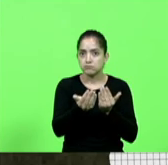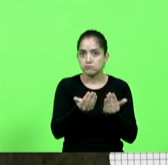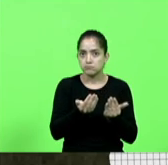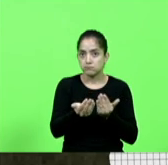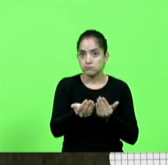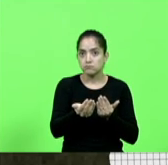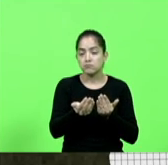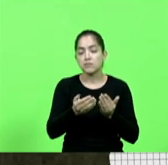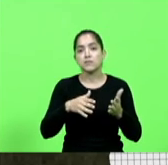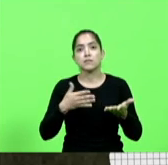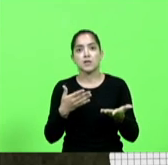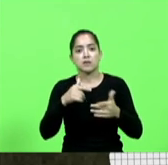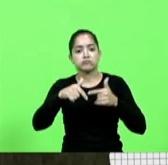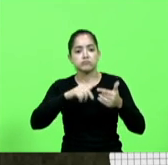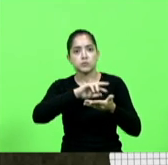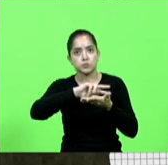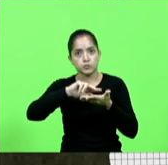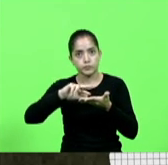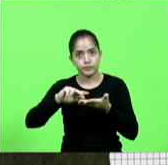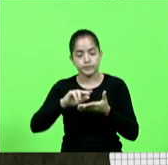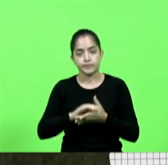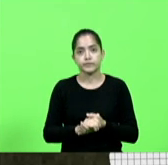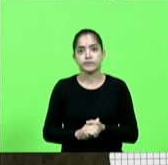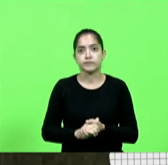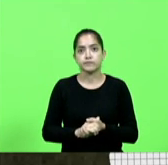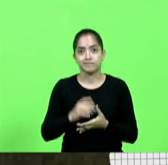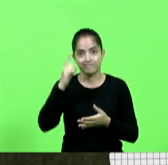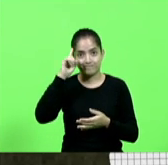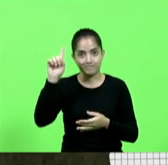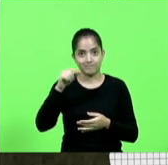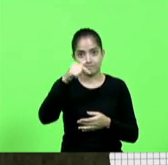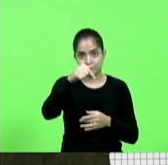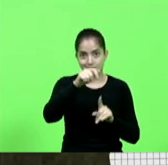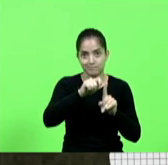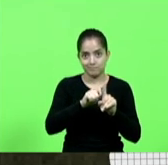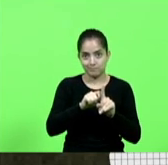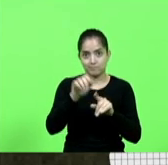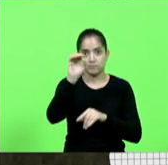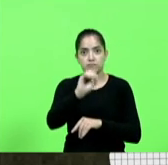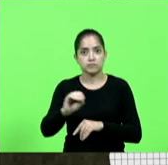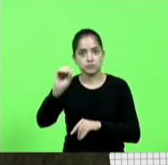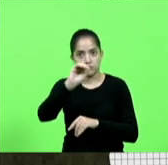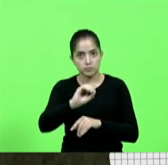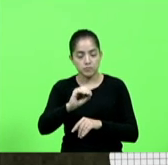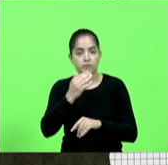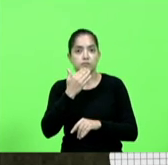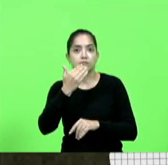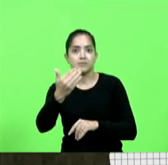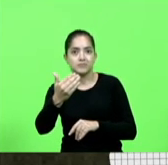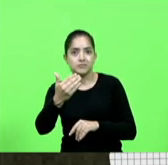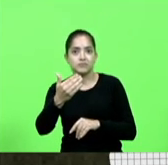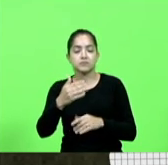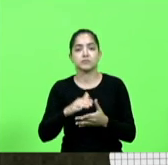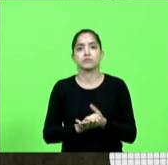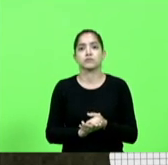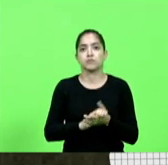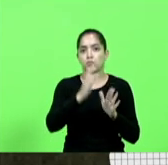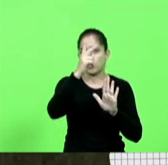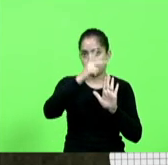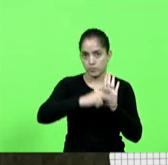os serviços similares. Pode passar o próximo. Dia 7 de outubro de 2019, solicitado o projeto executivo